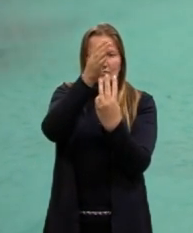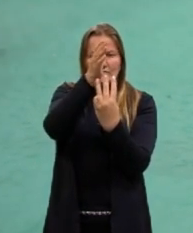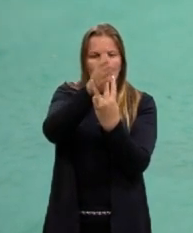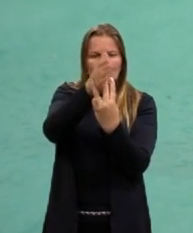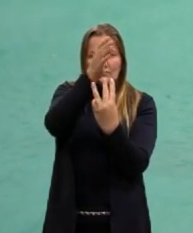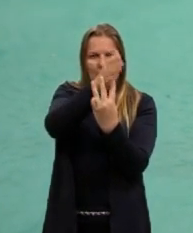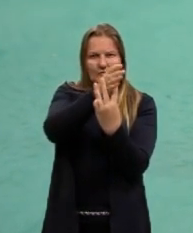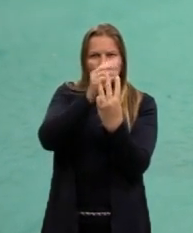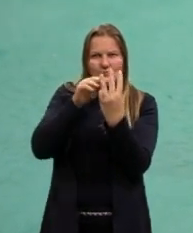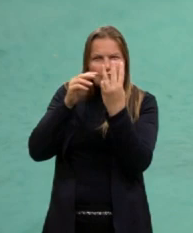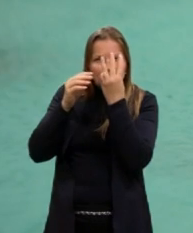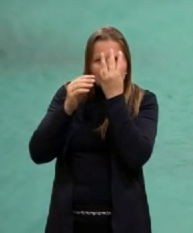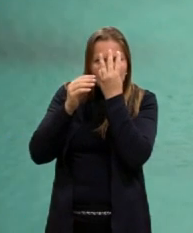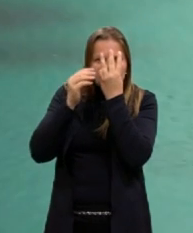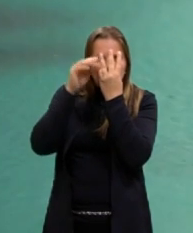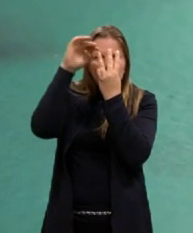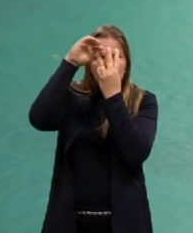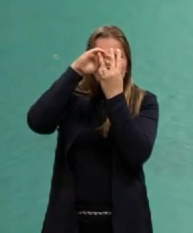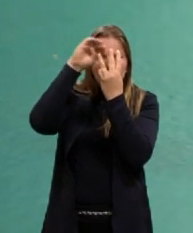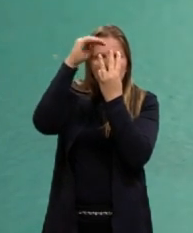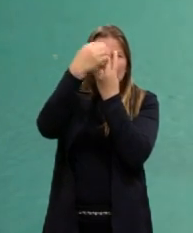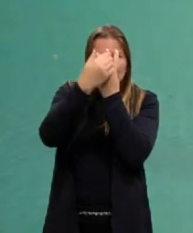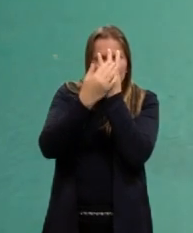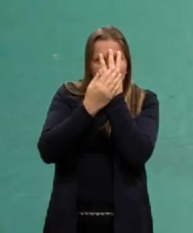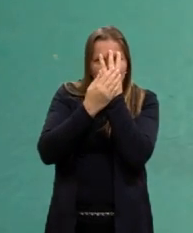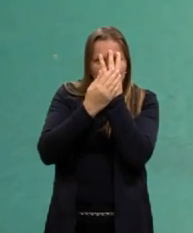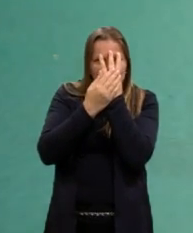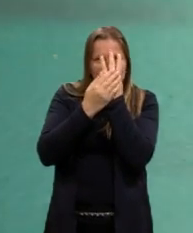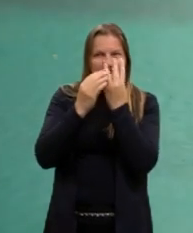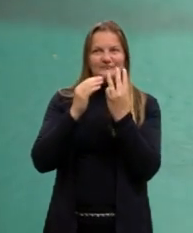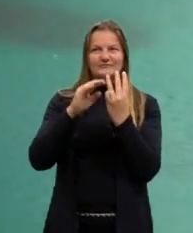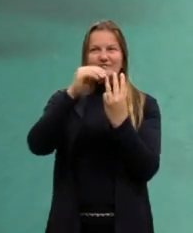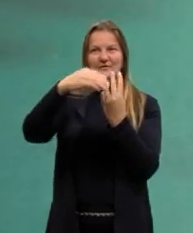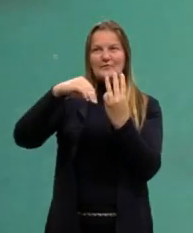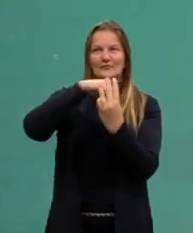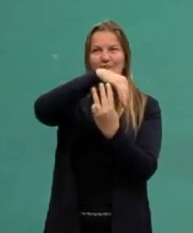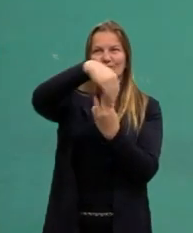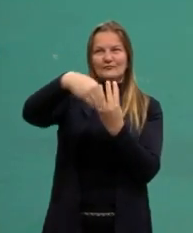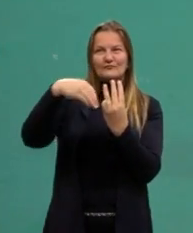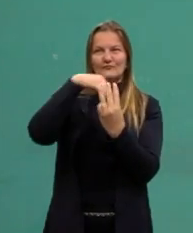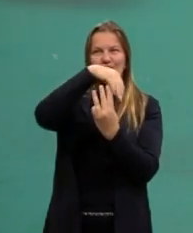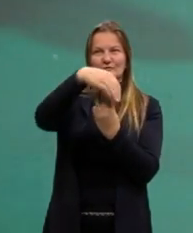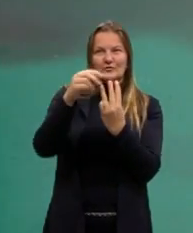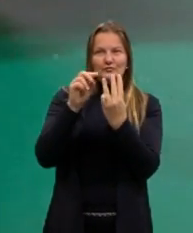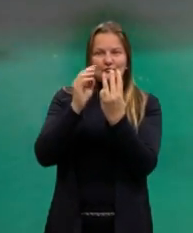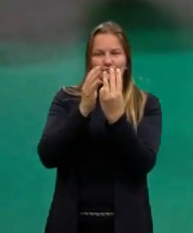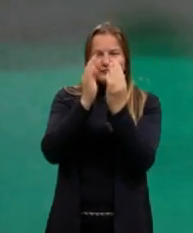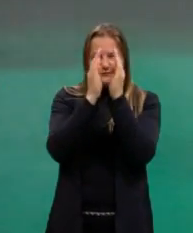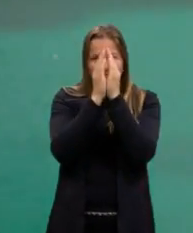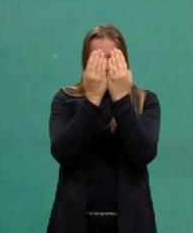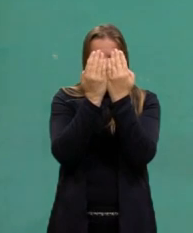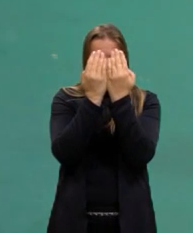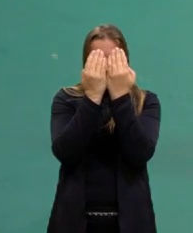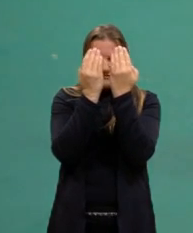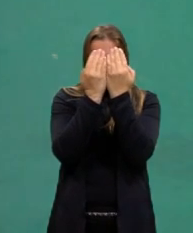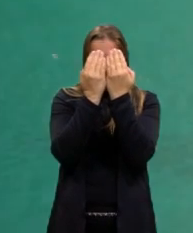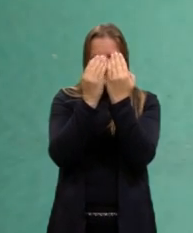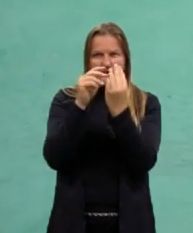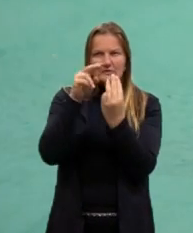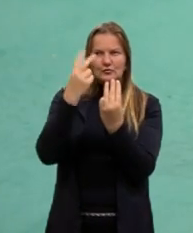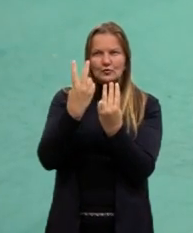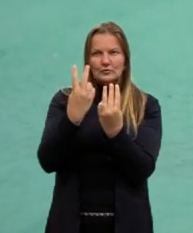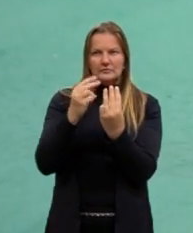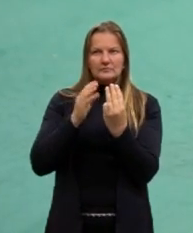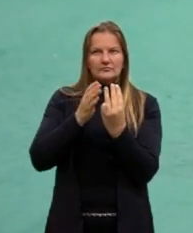duas frestinhas, né? Eu cobri, então, as outras ao redor e deixei duas livres, né? Dois